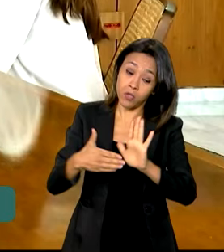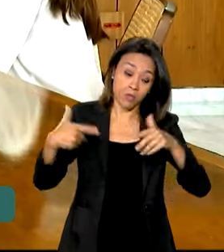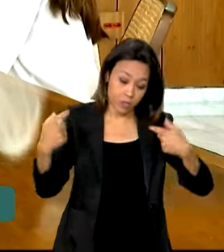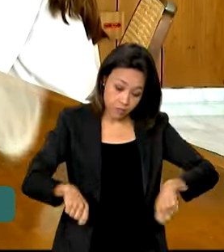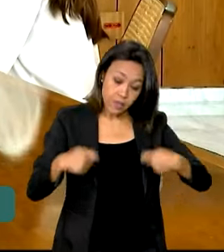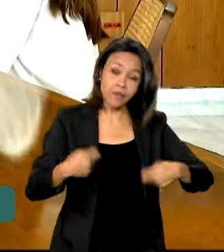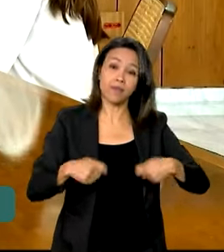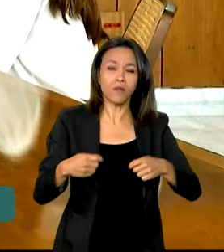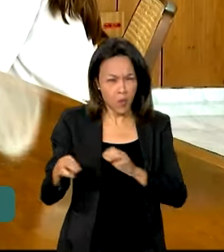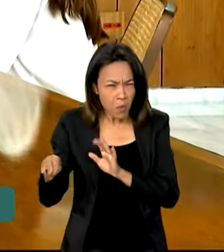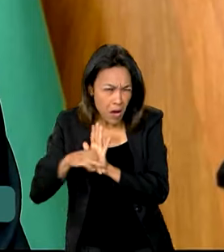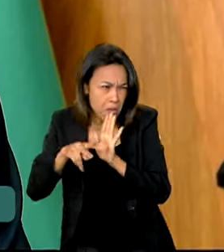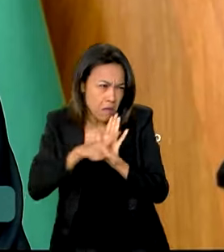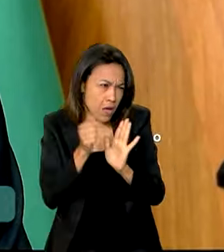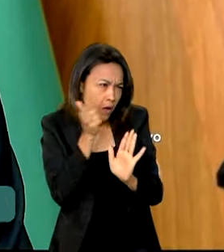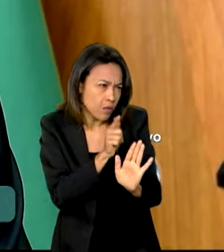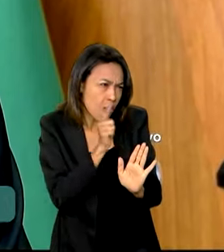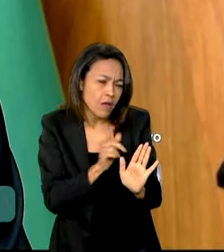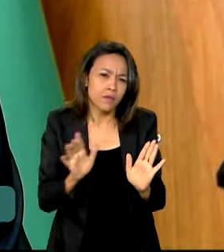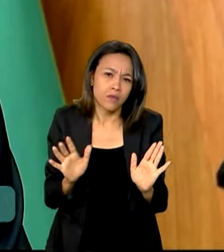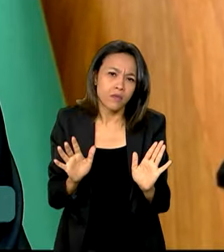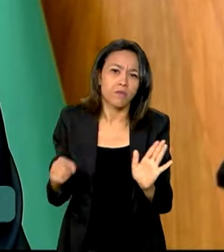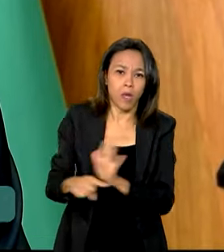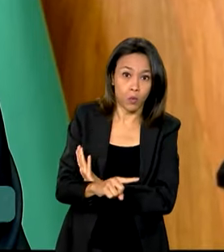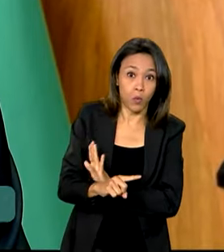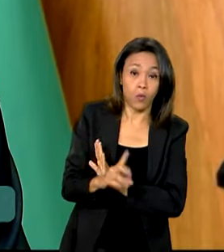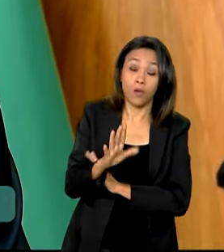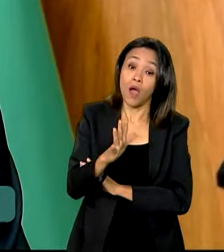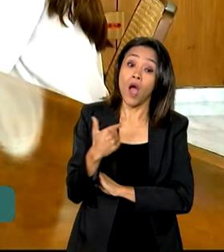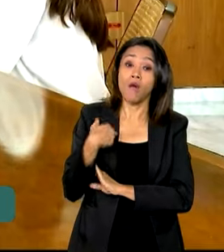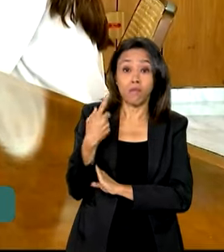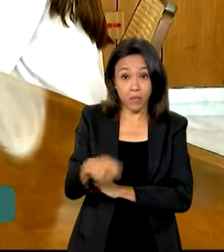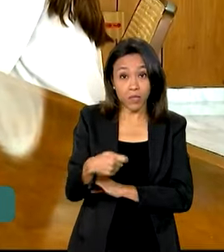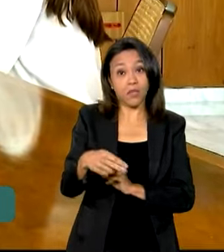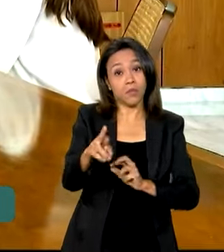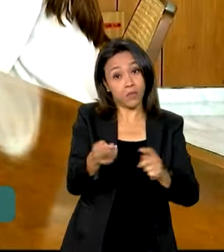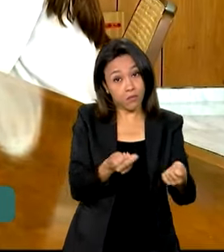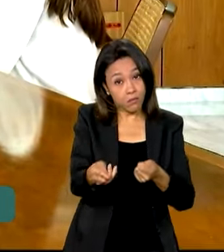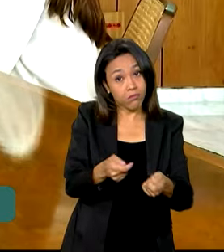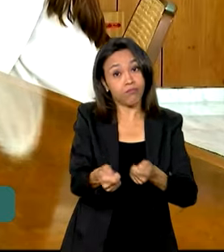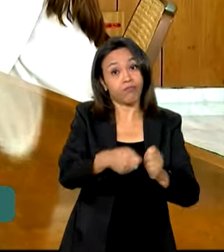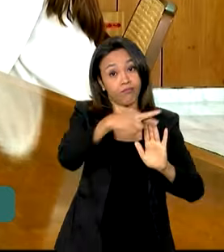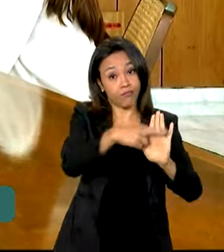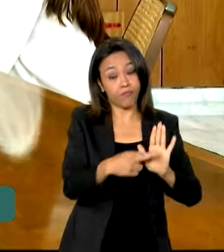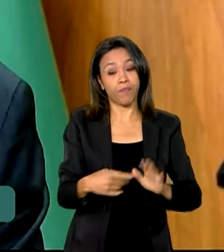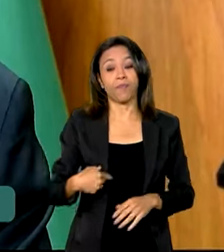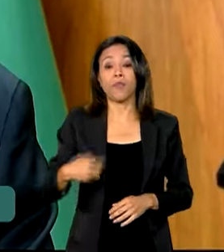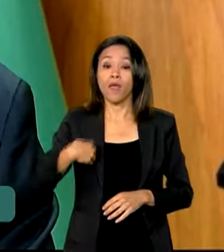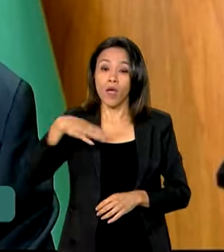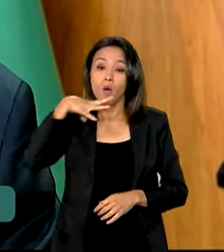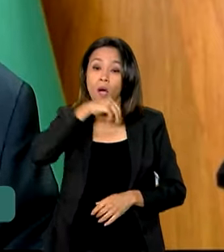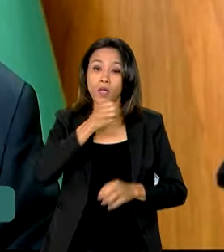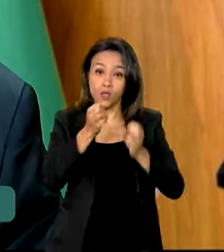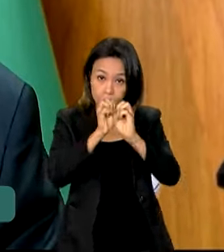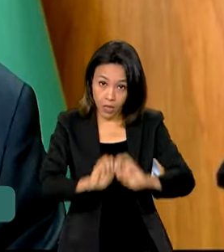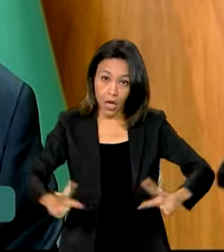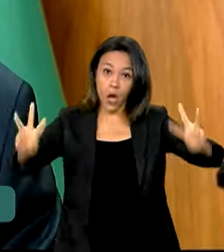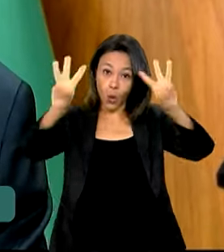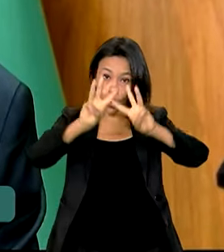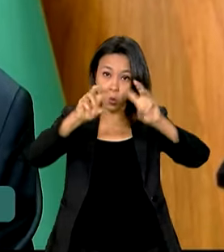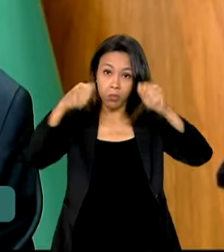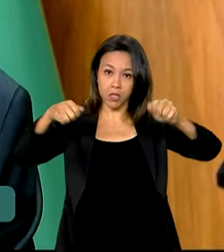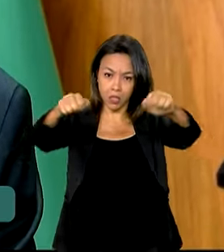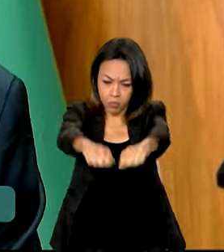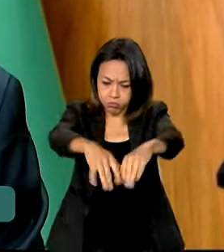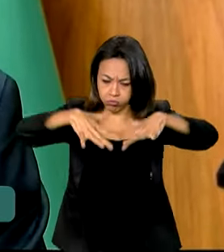pode perder de vista a necessidade de fazer uma regulação. Eu acho que a ONU deveria convocar uma Assembleia